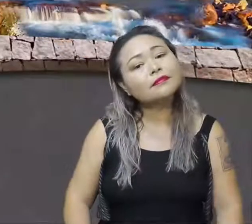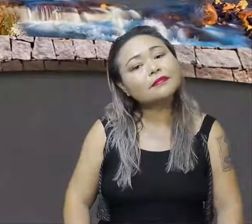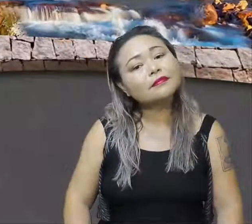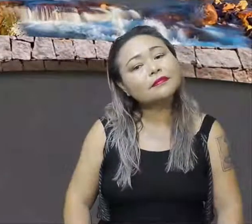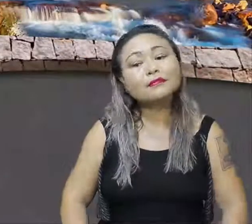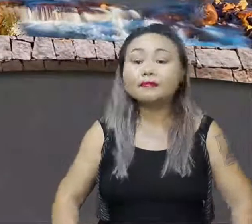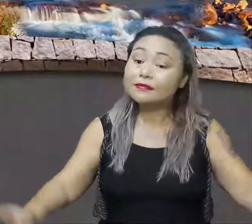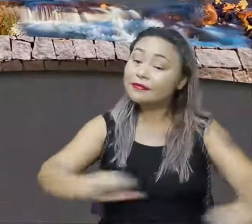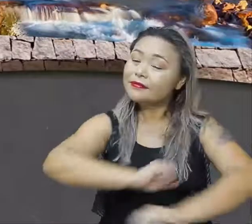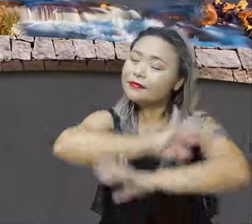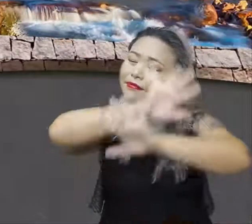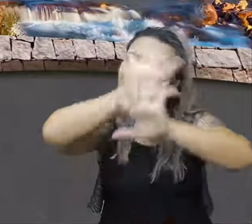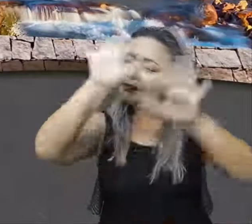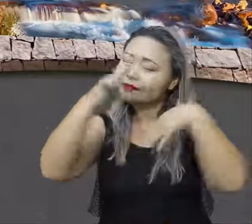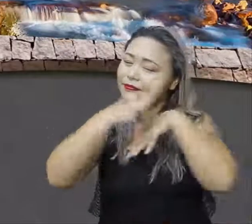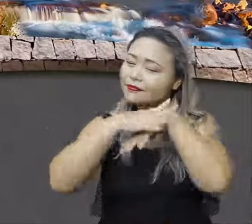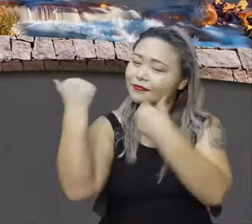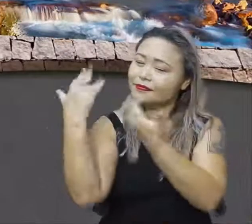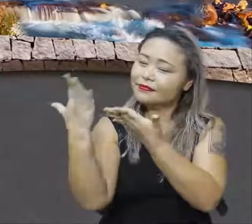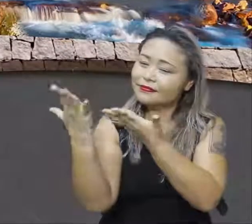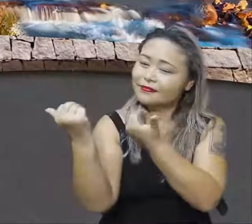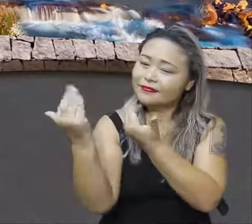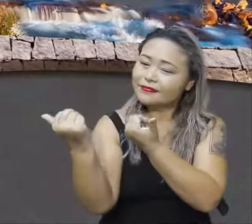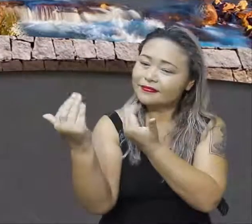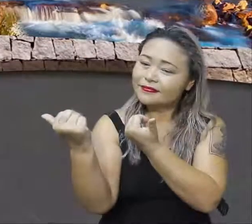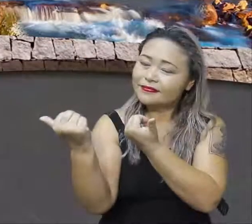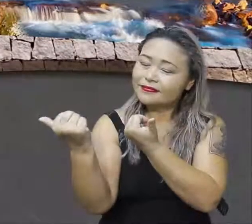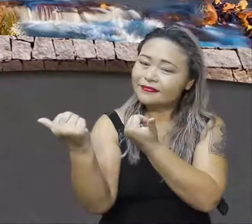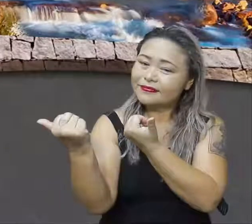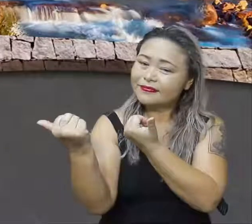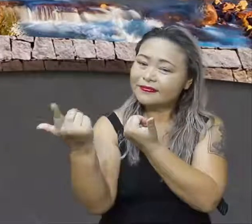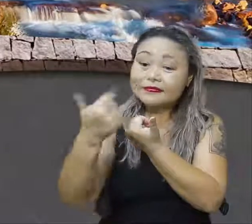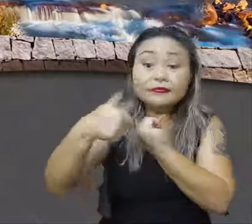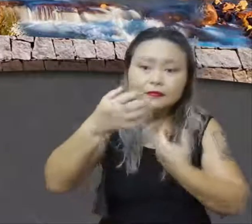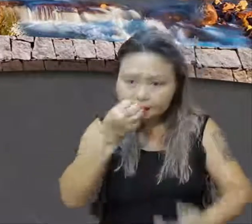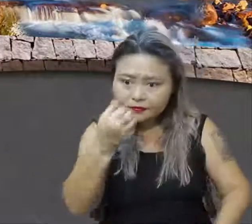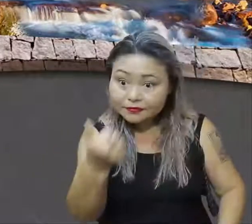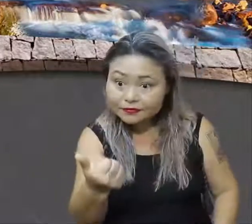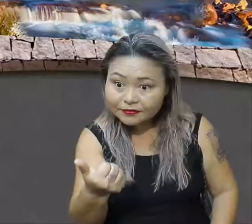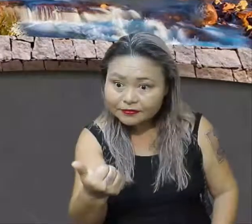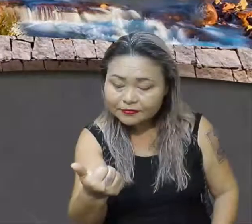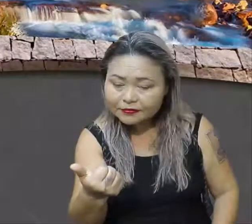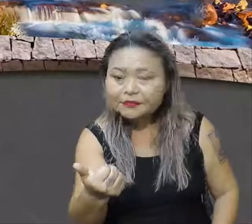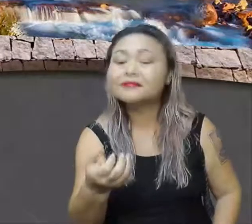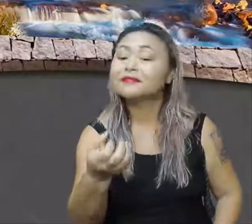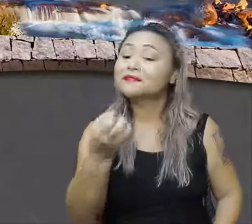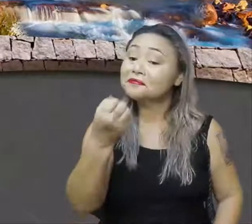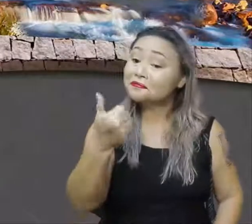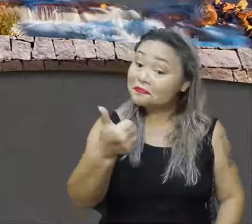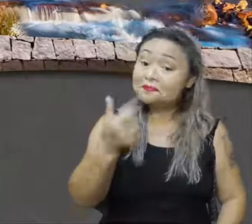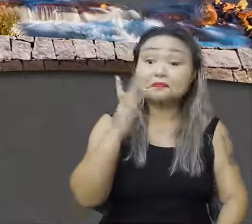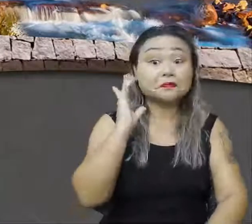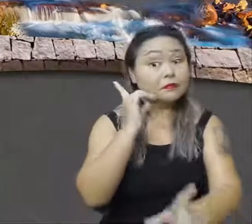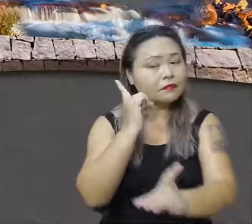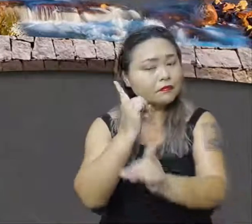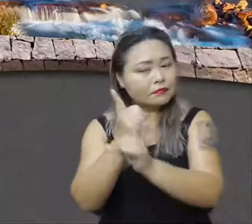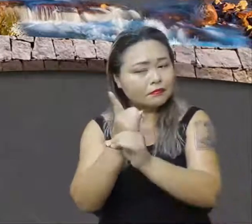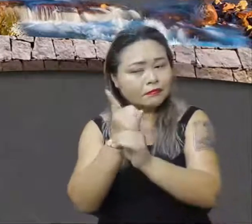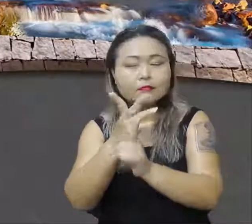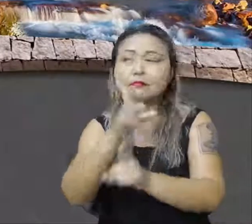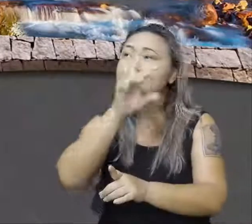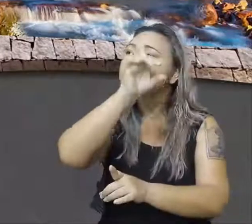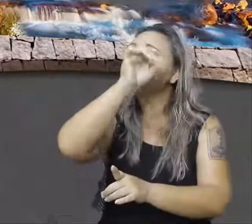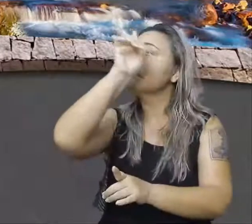Olá, queridos jovens, tudo bem? Que bom reencontrá-los, que Deus